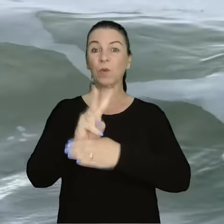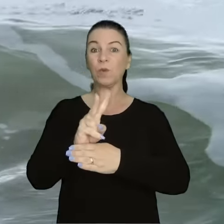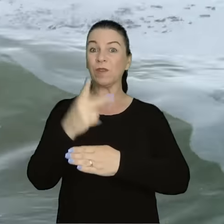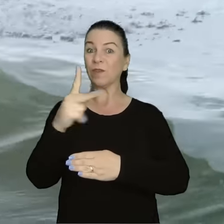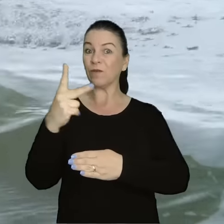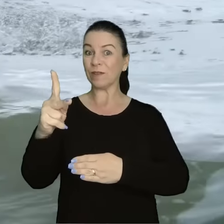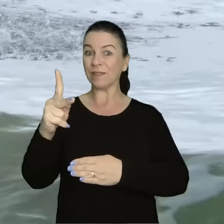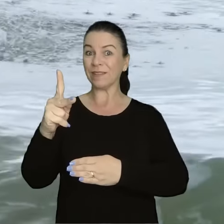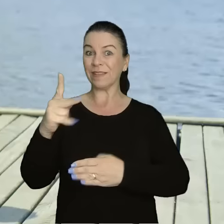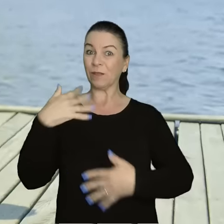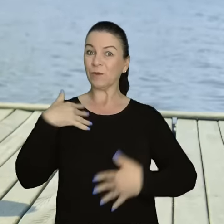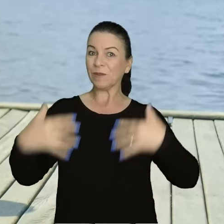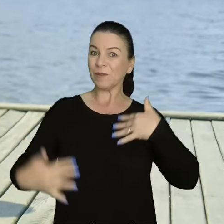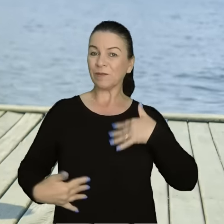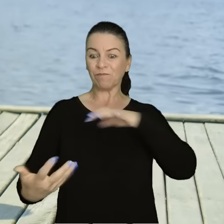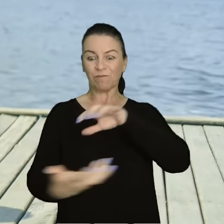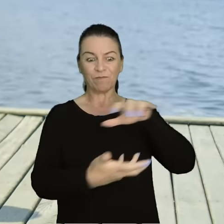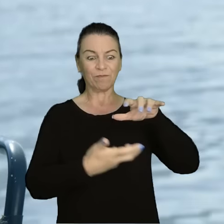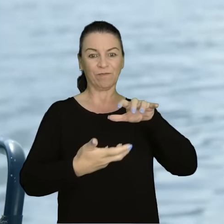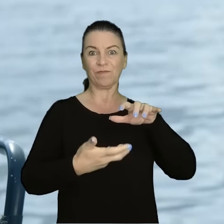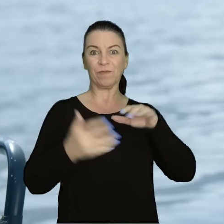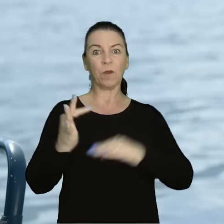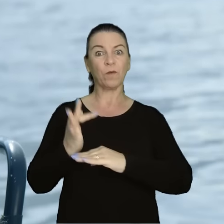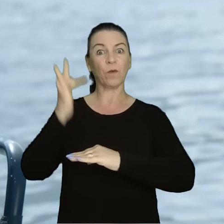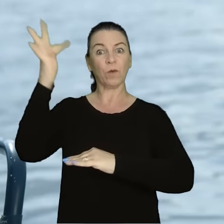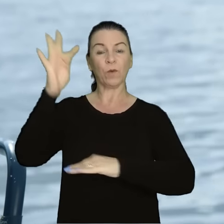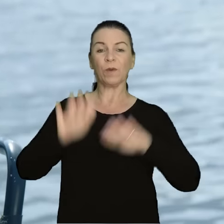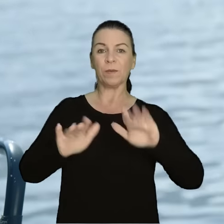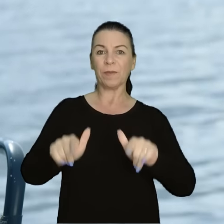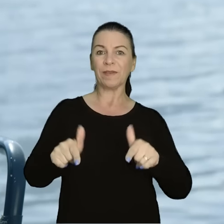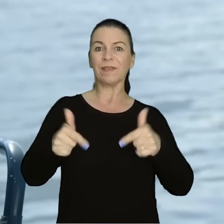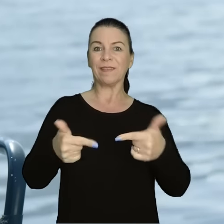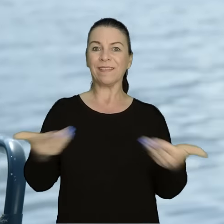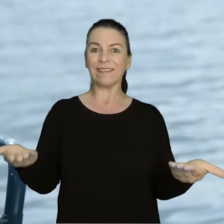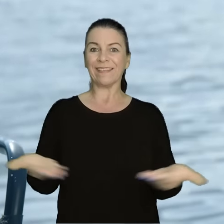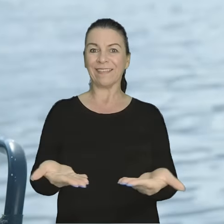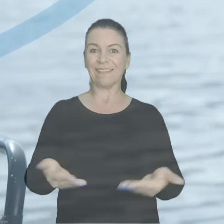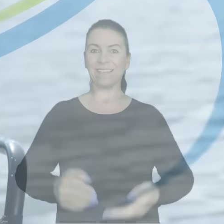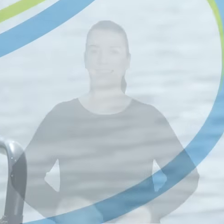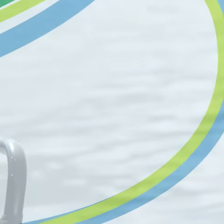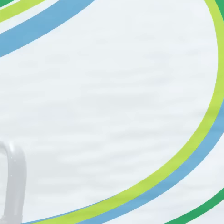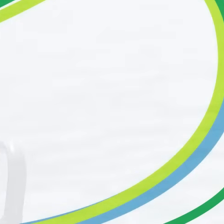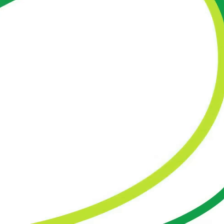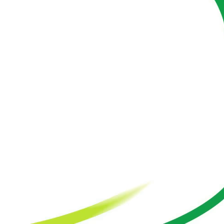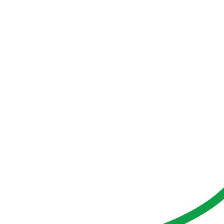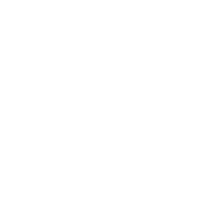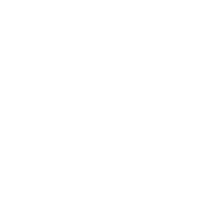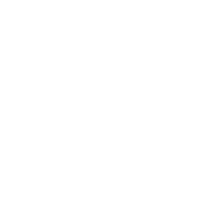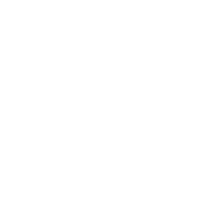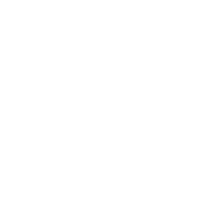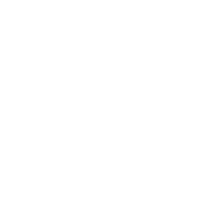seu corpo e do planeta. O nosso futuro depende das nossas ações hoje. O